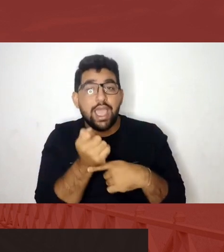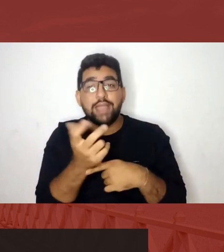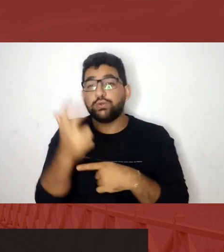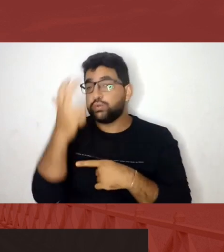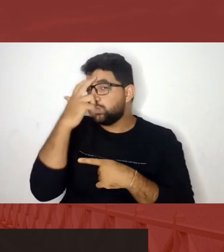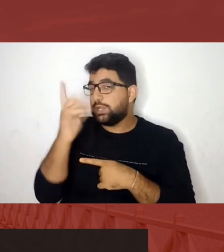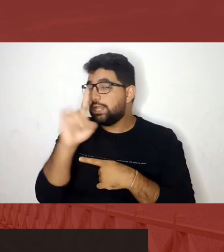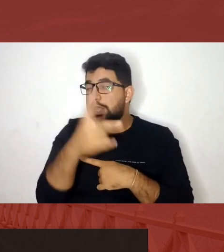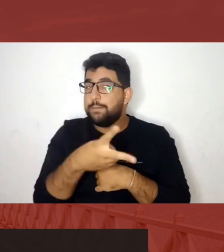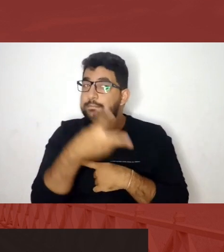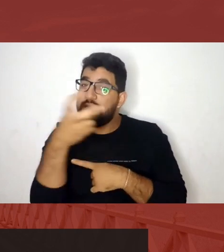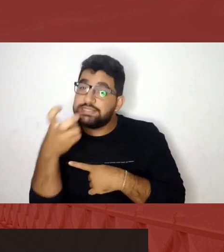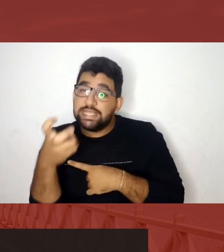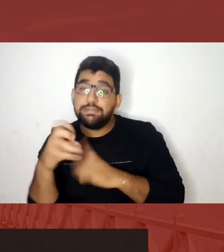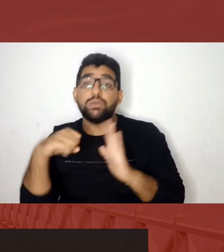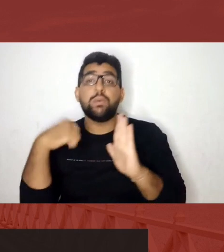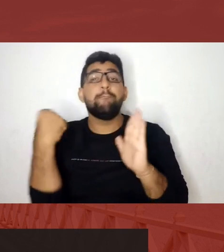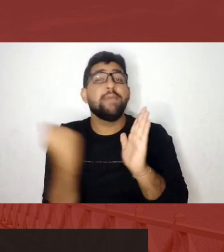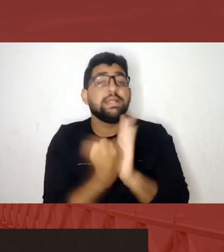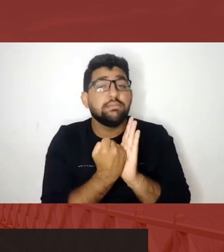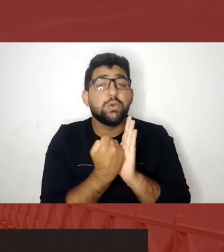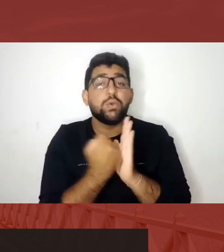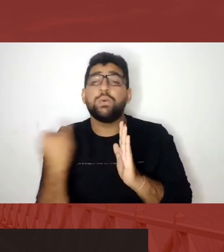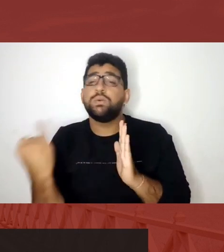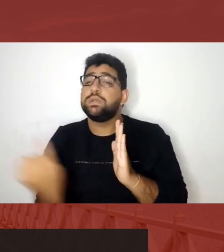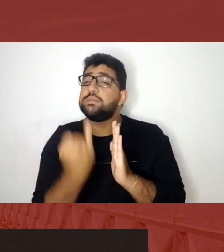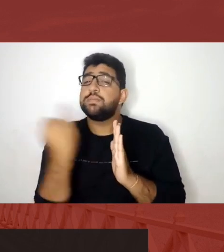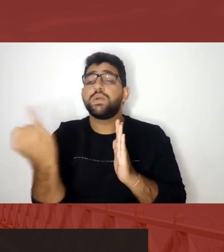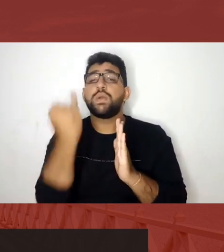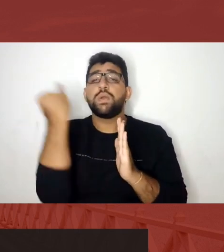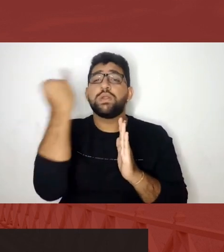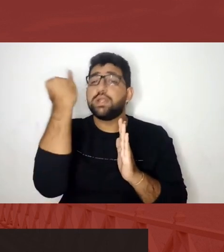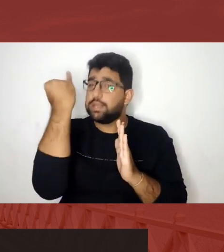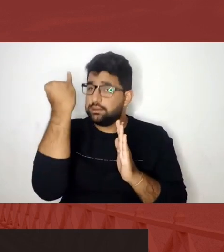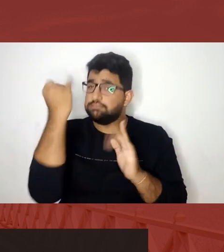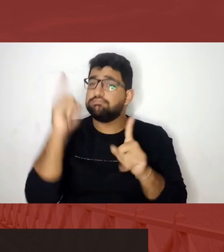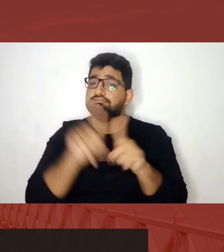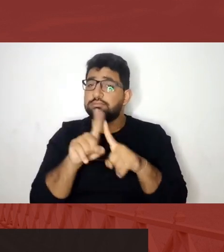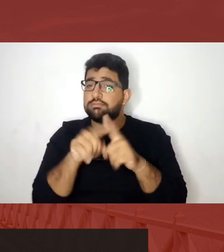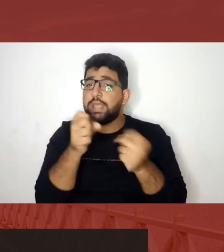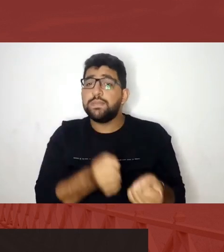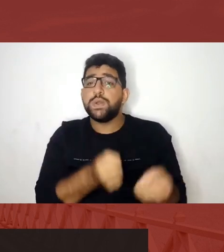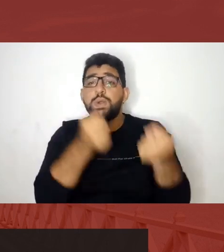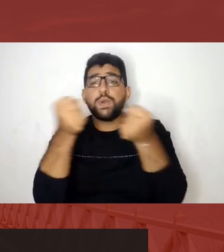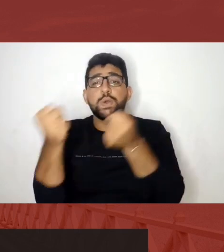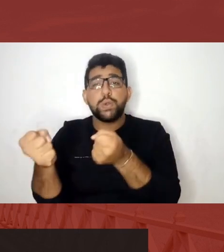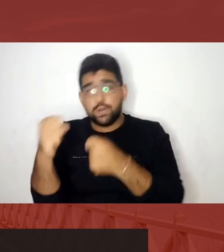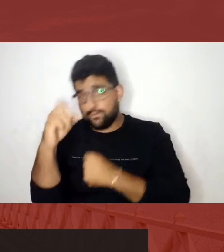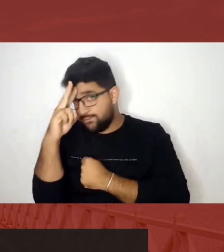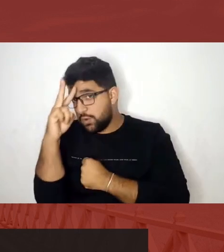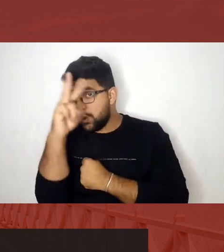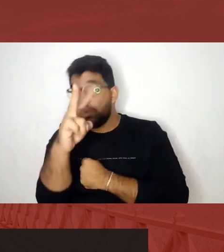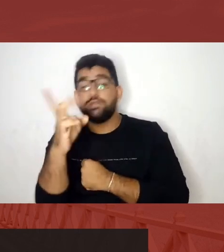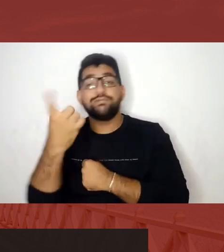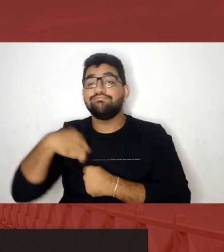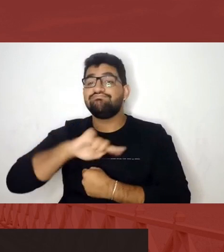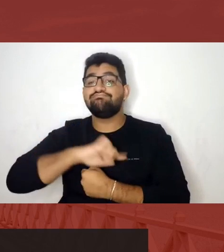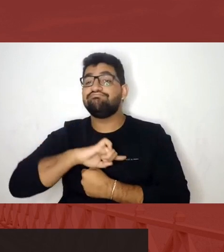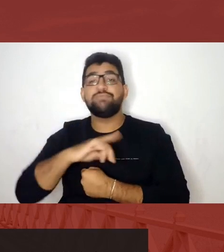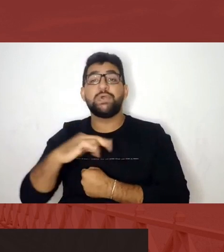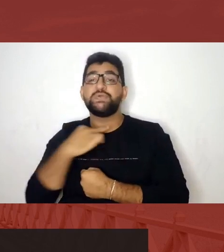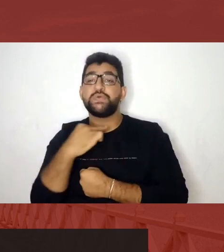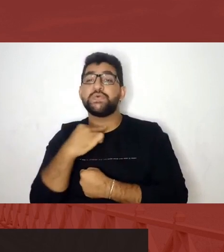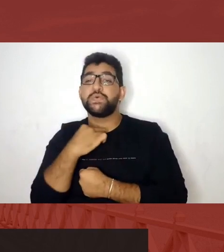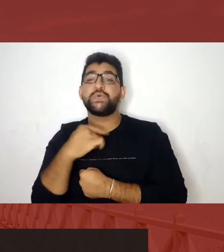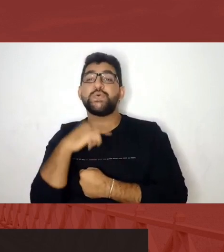patrimônio necessário, importante e potente, porque nós próprios não estávamos nem acessando os lugares de